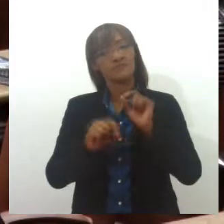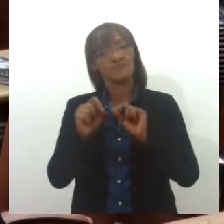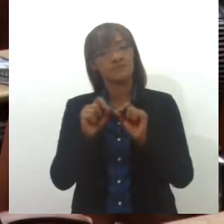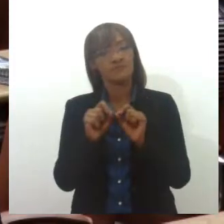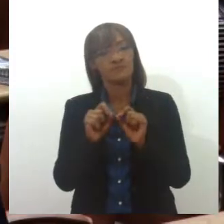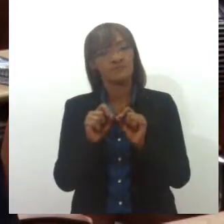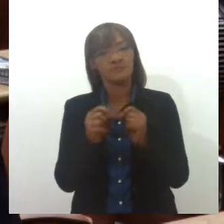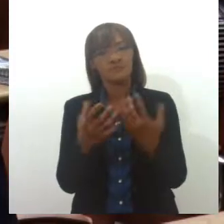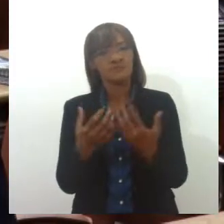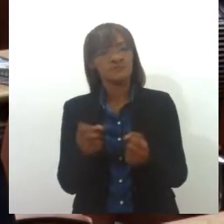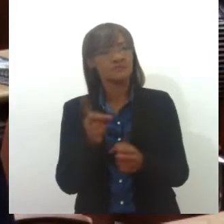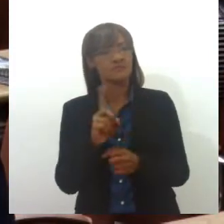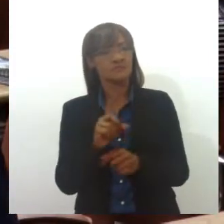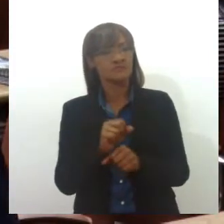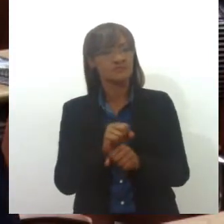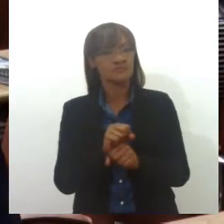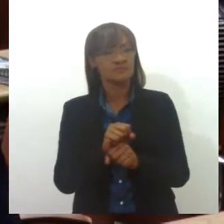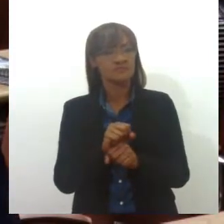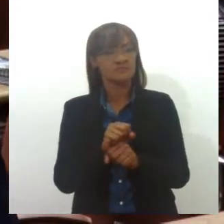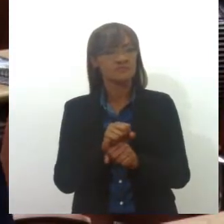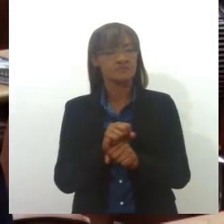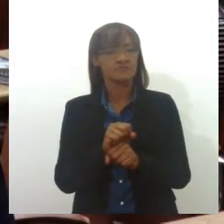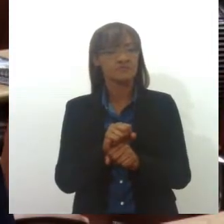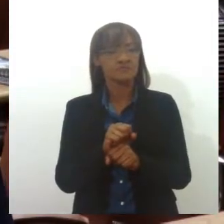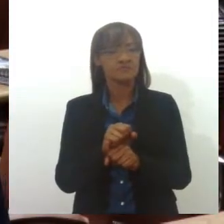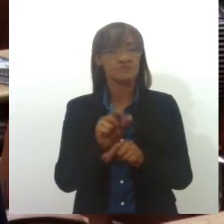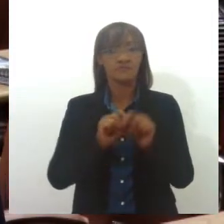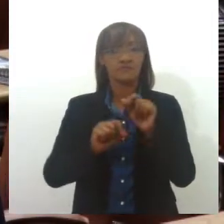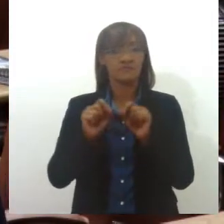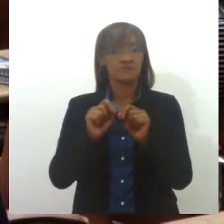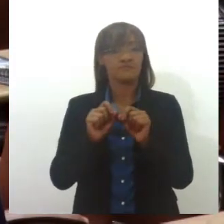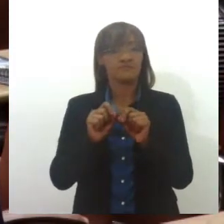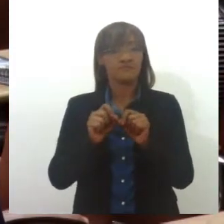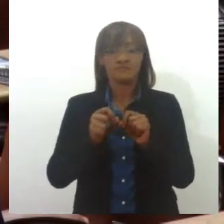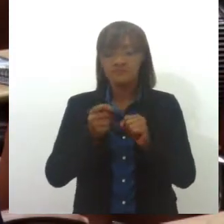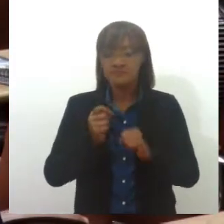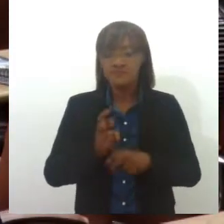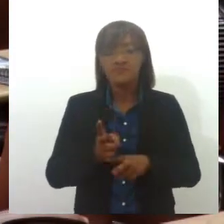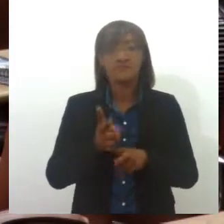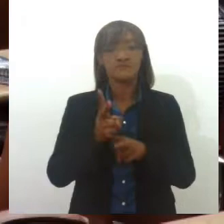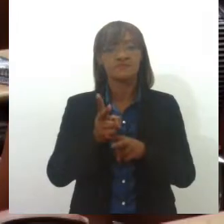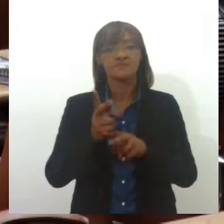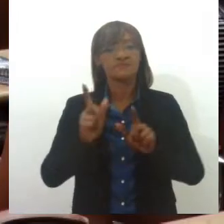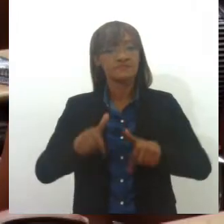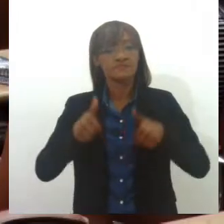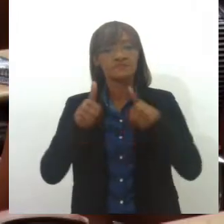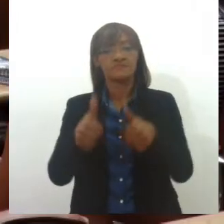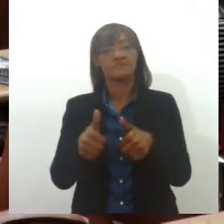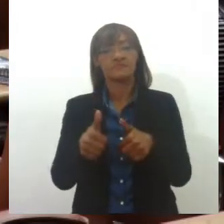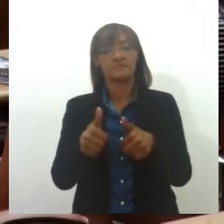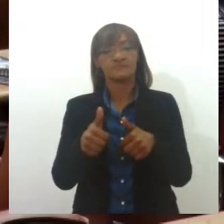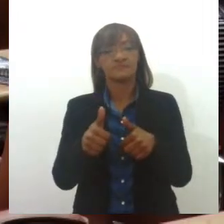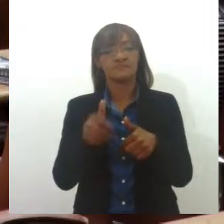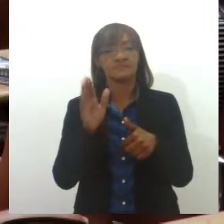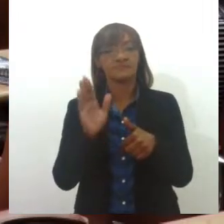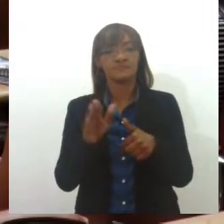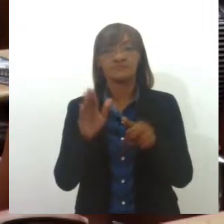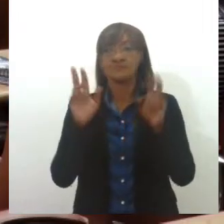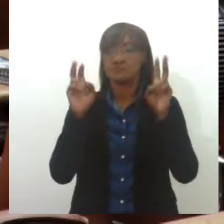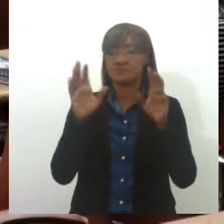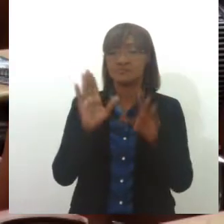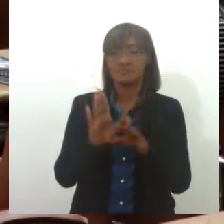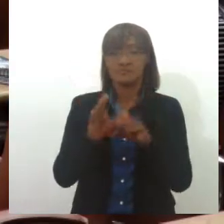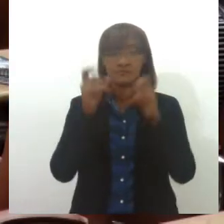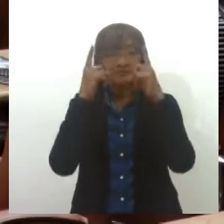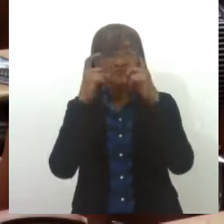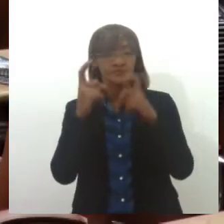deixar arrefecer a temática do enfrentamento à violência sexual contra a criança e adolescente, que se efetiva tanto do